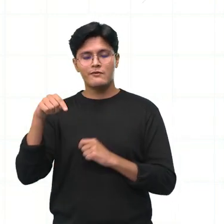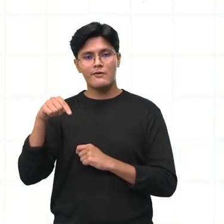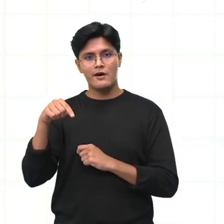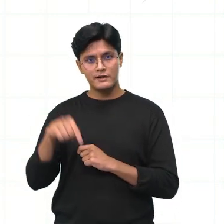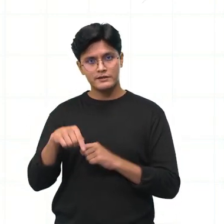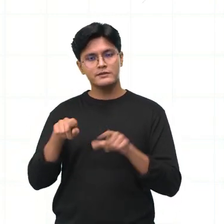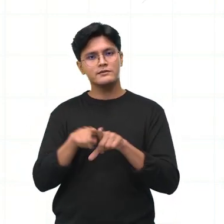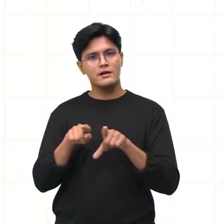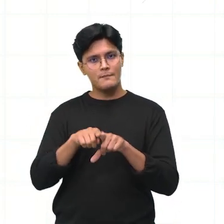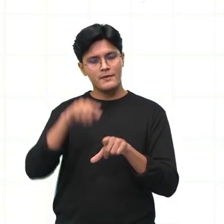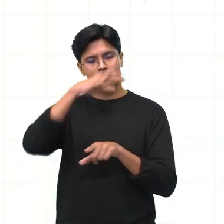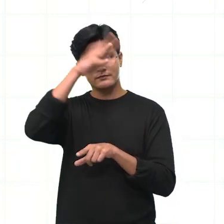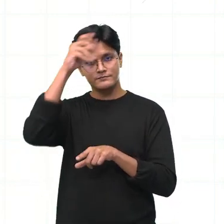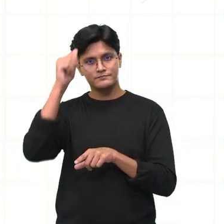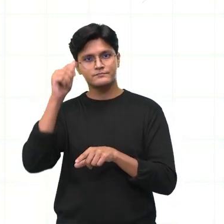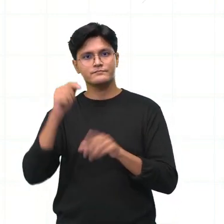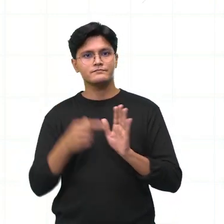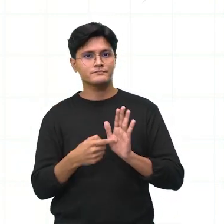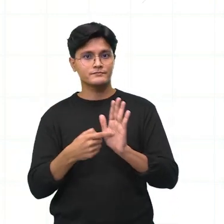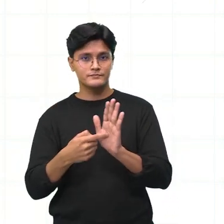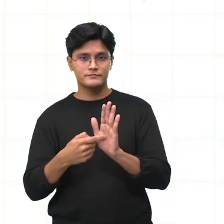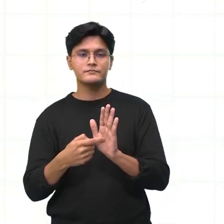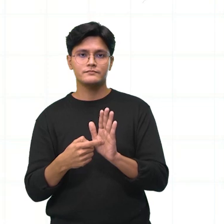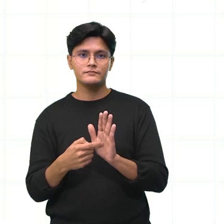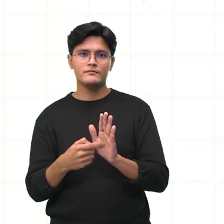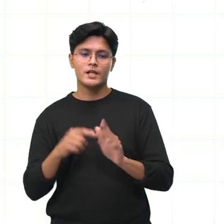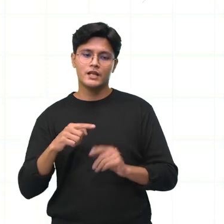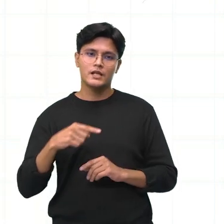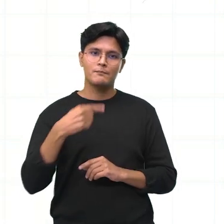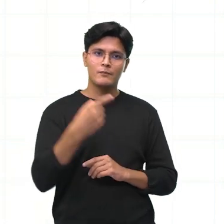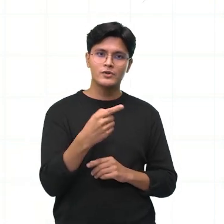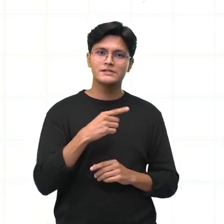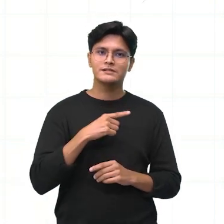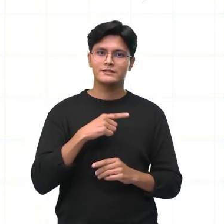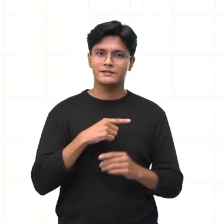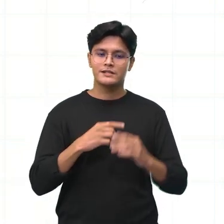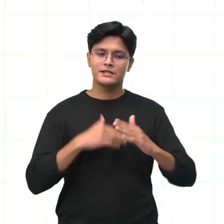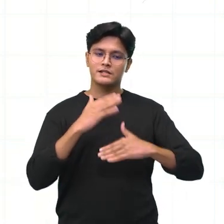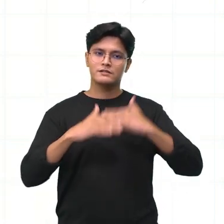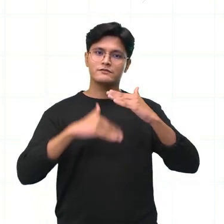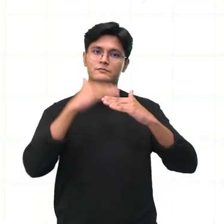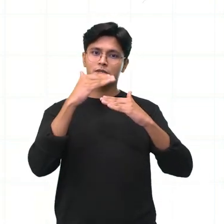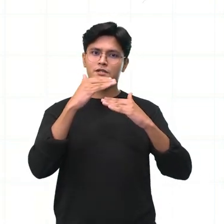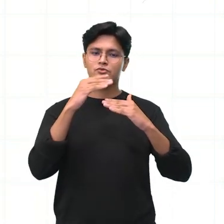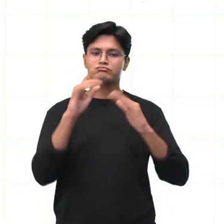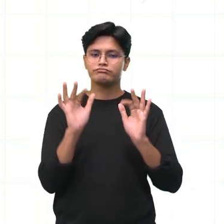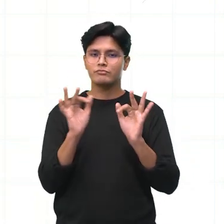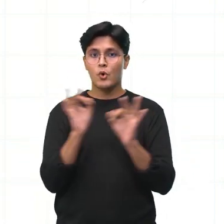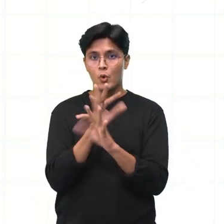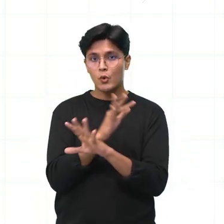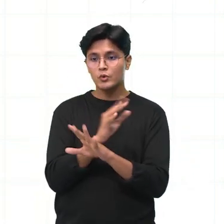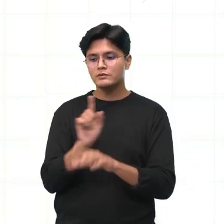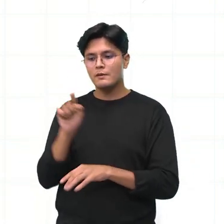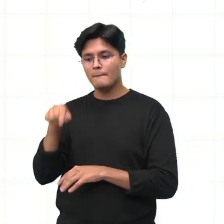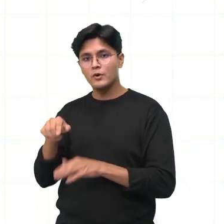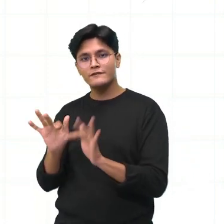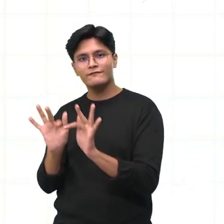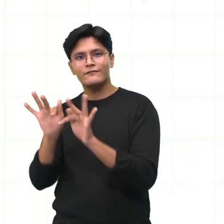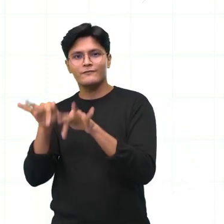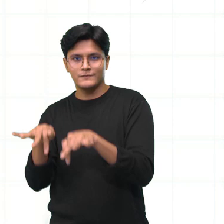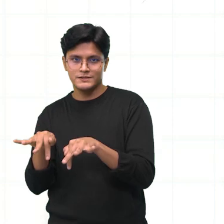também. E aí, depois do desenvolvimento, nós temos o quê? A conclusão, né, que são o Os